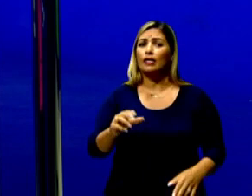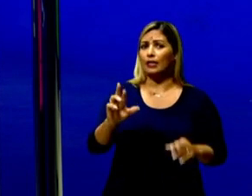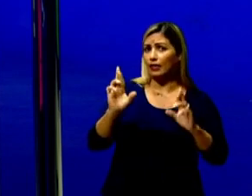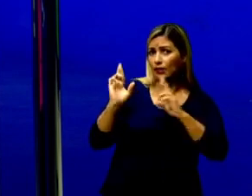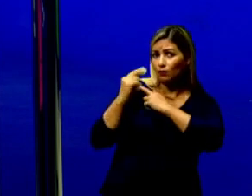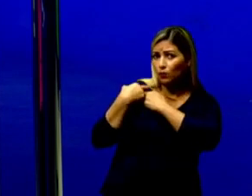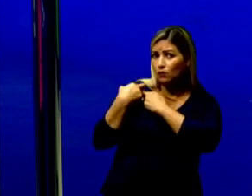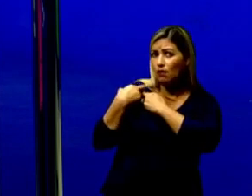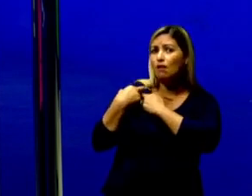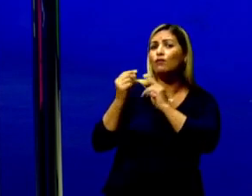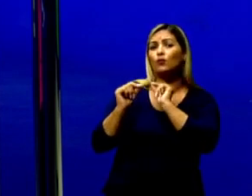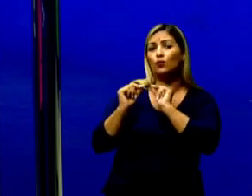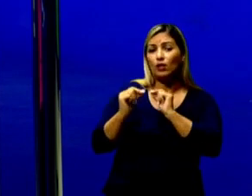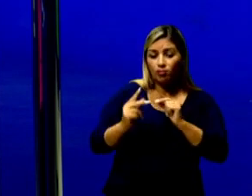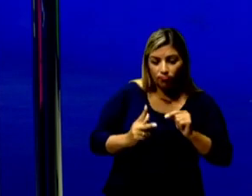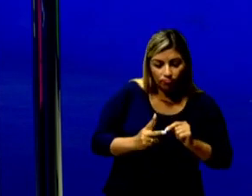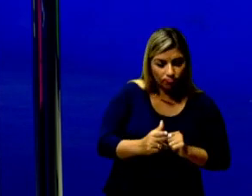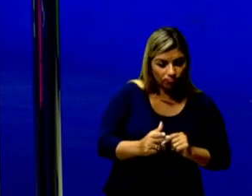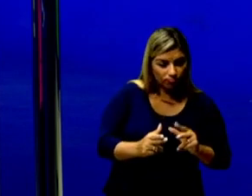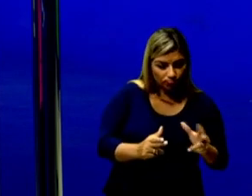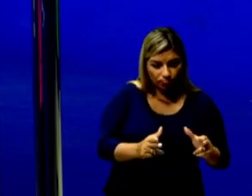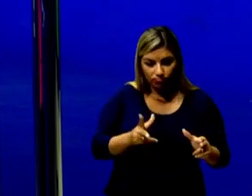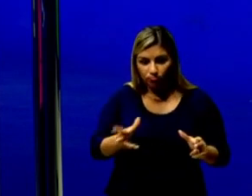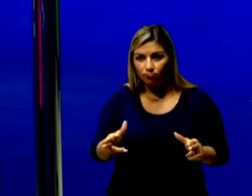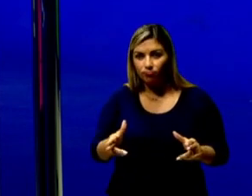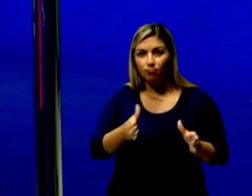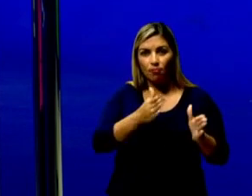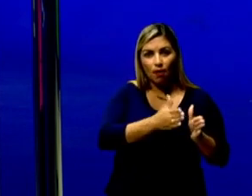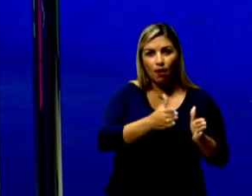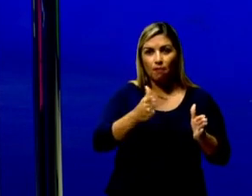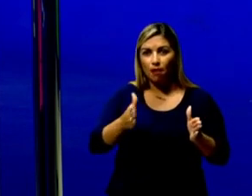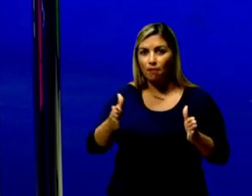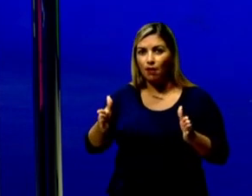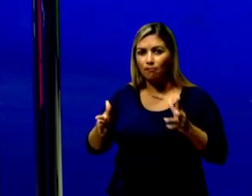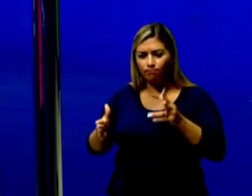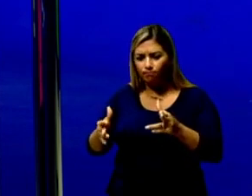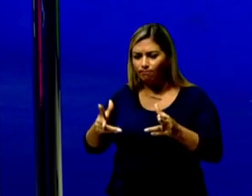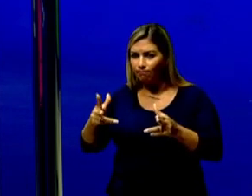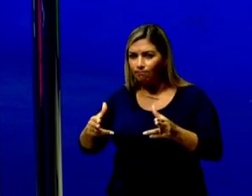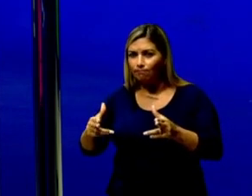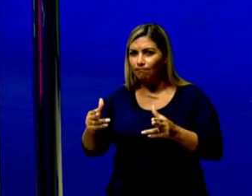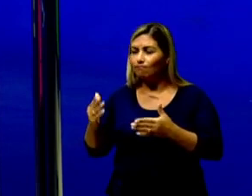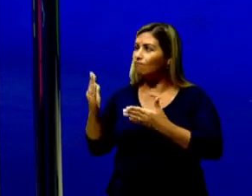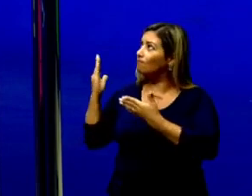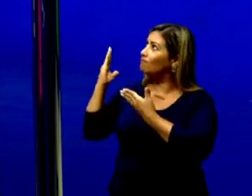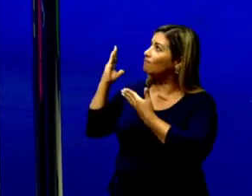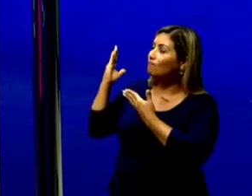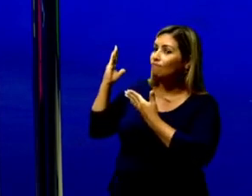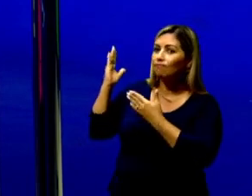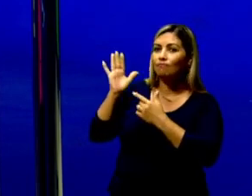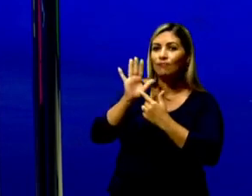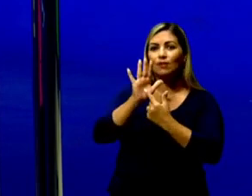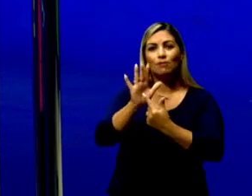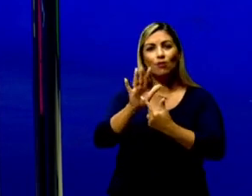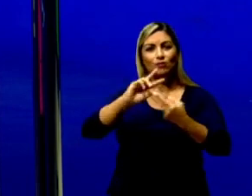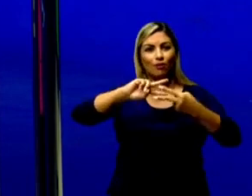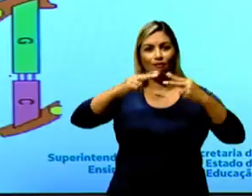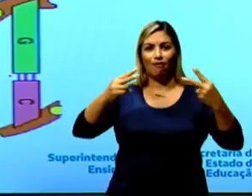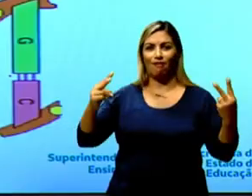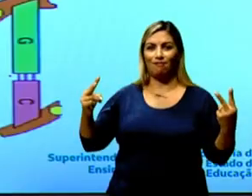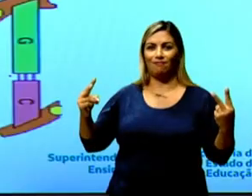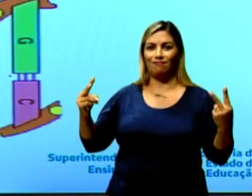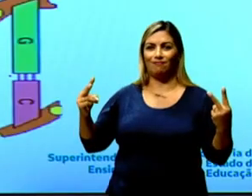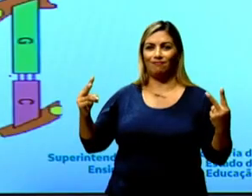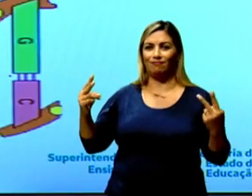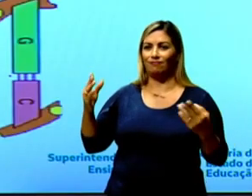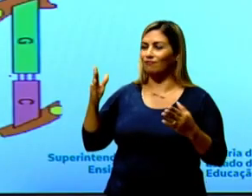corte em um local específico, uma sequência de nucleotídeos específica na molécula de DNA. Olha só,